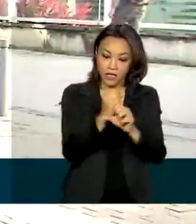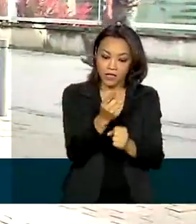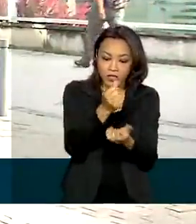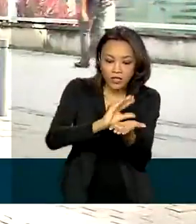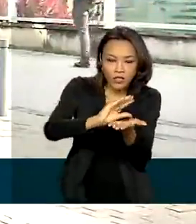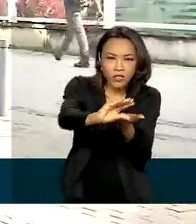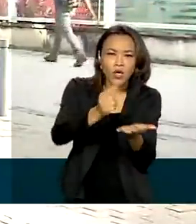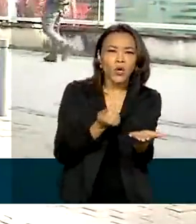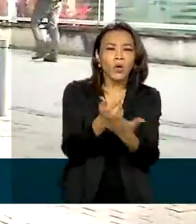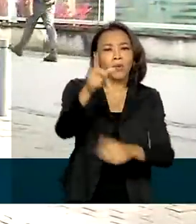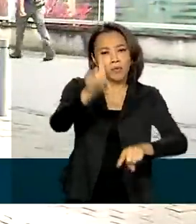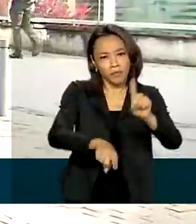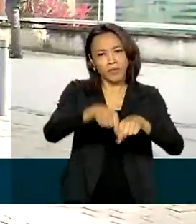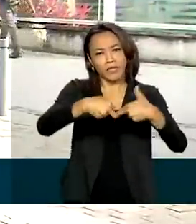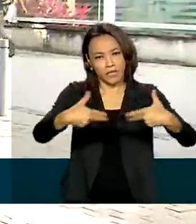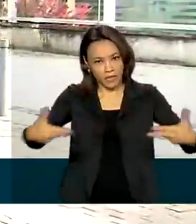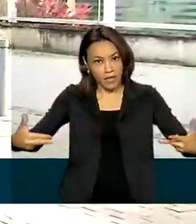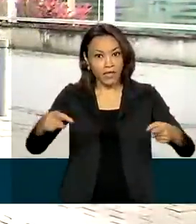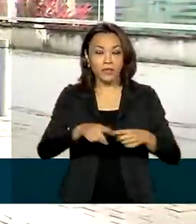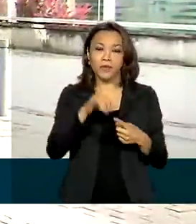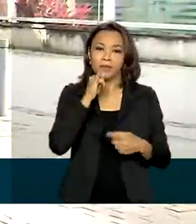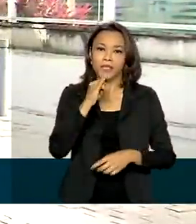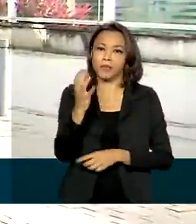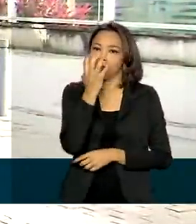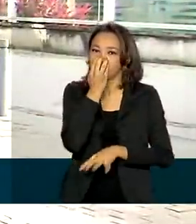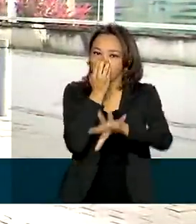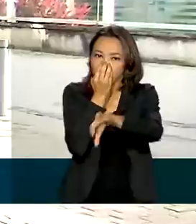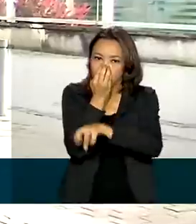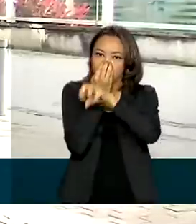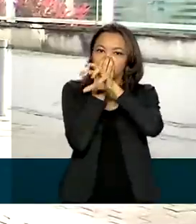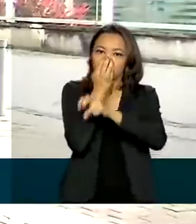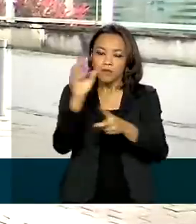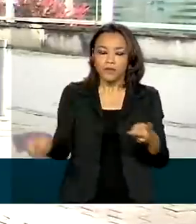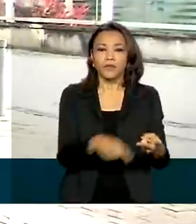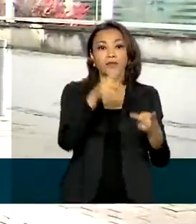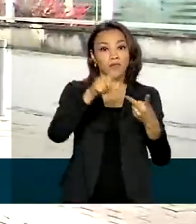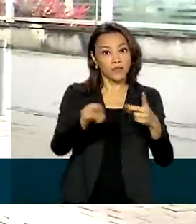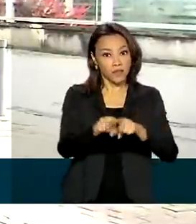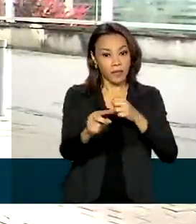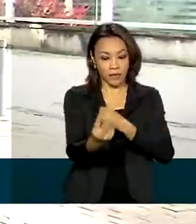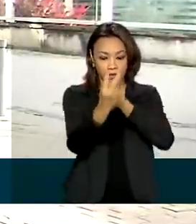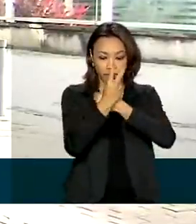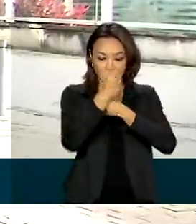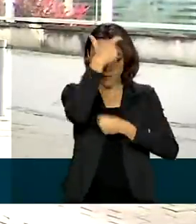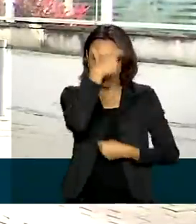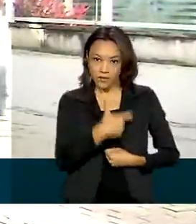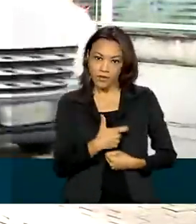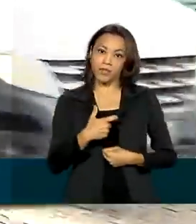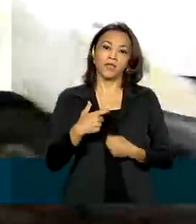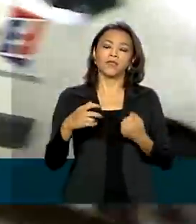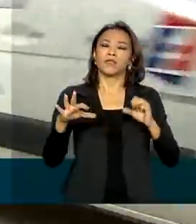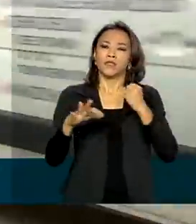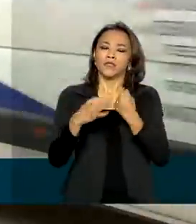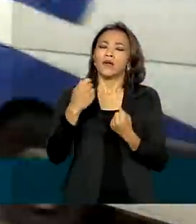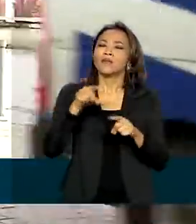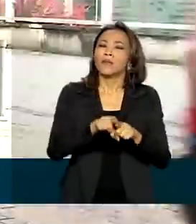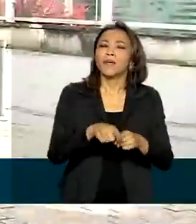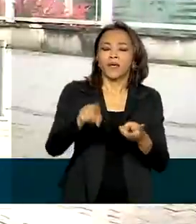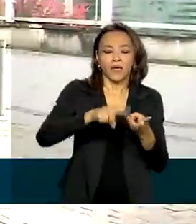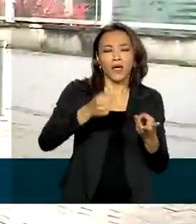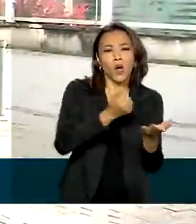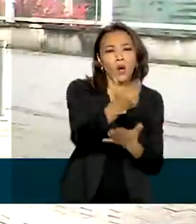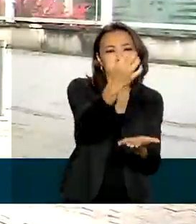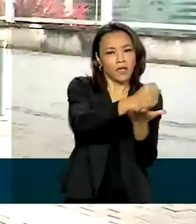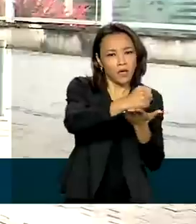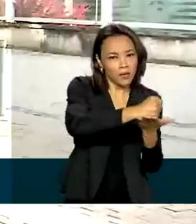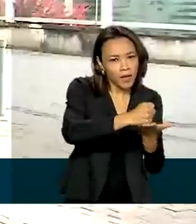equipamentos e insumos, como ventiladores pulmonares, equipamentos de proteção individual, medicamentos, além da